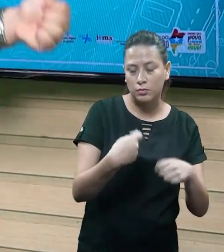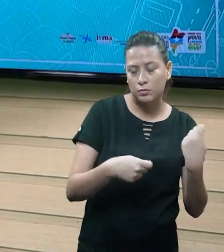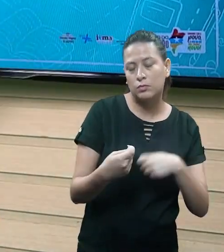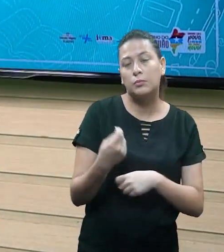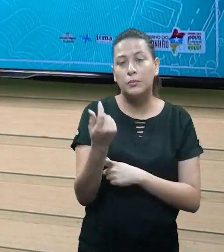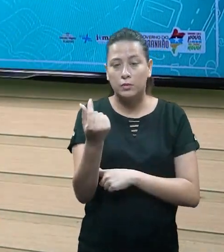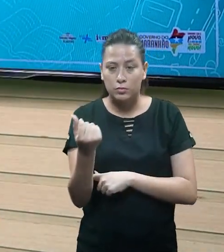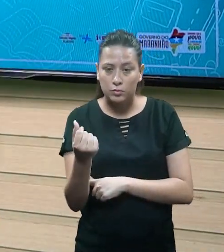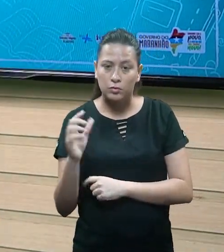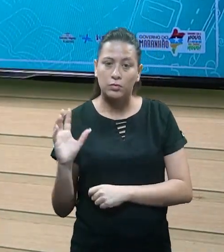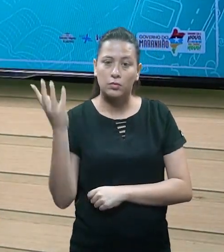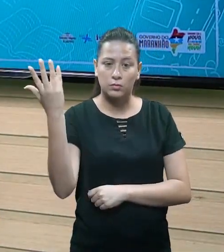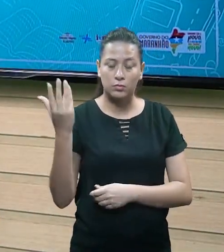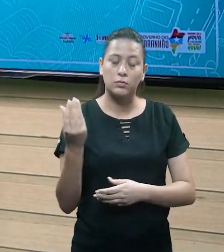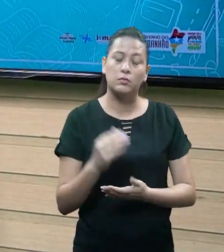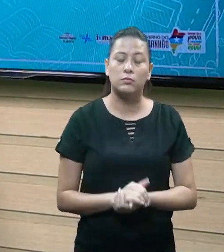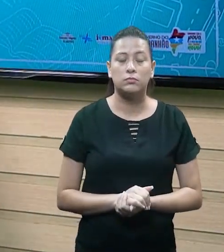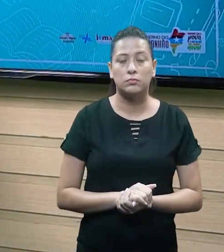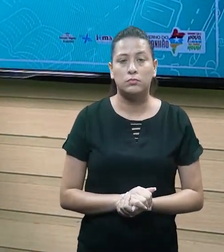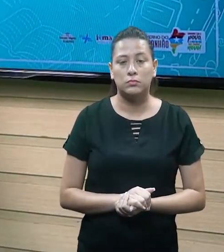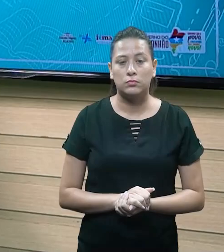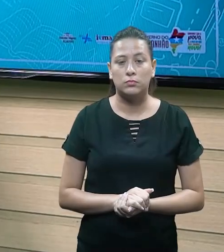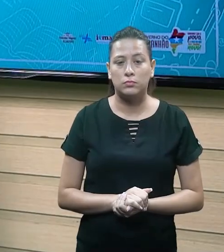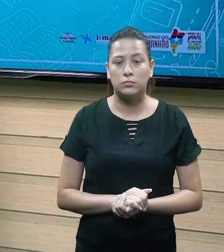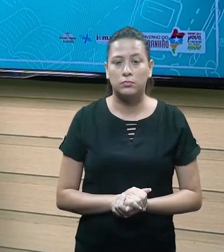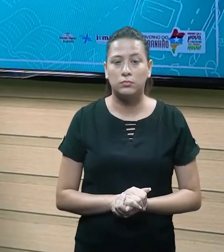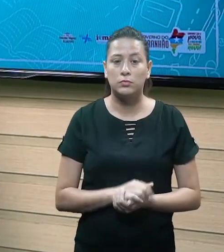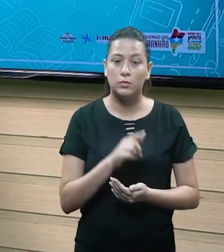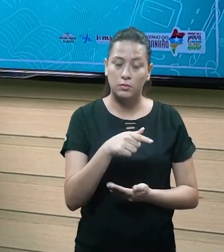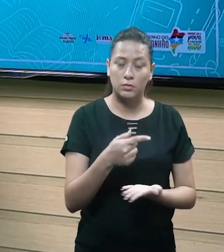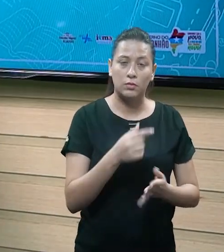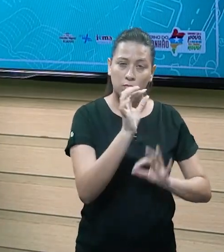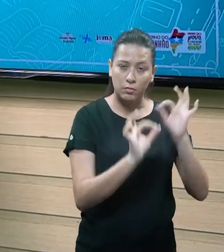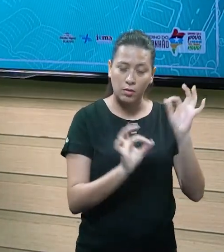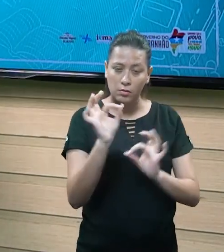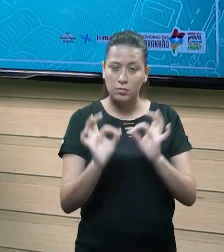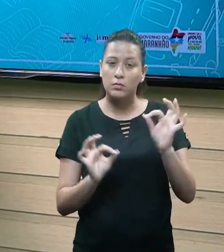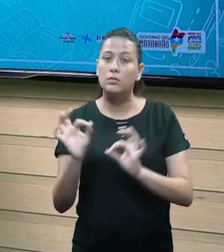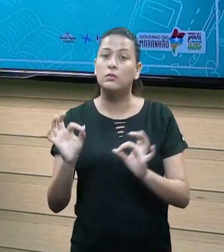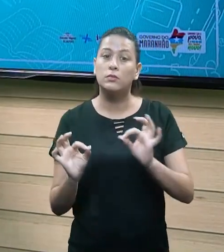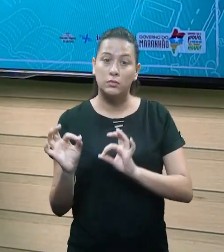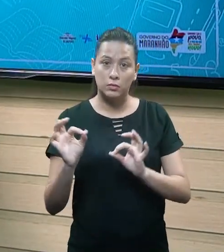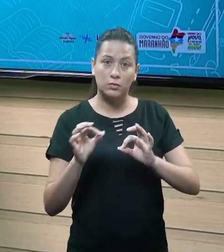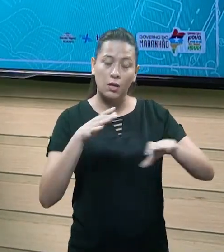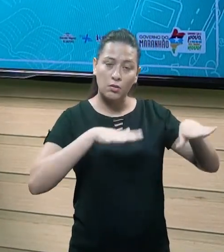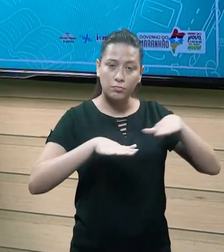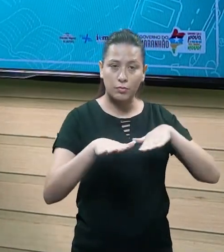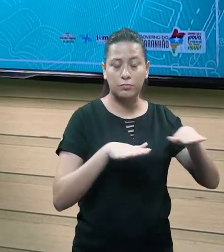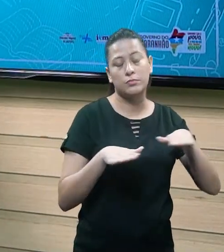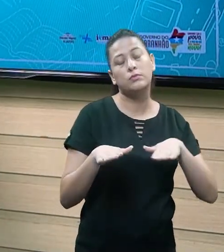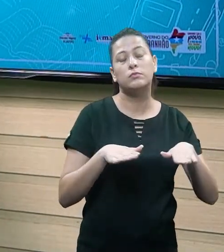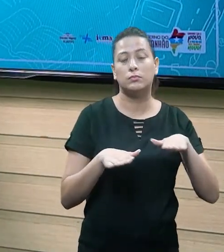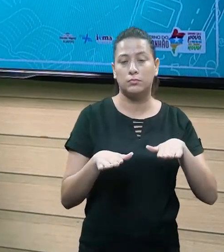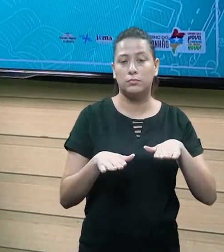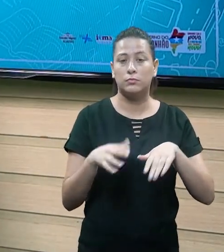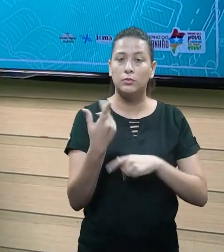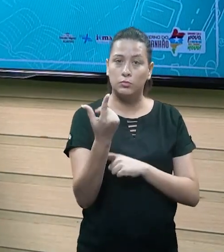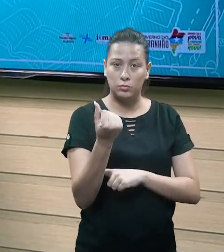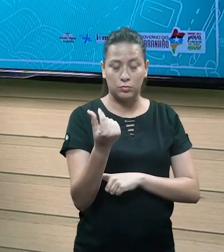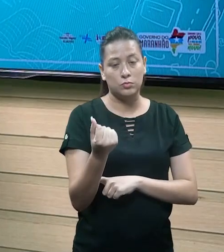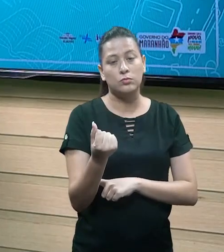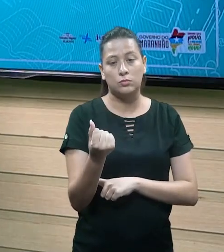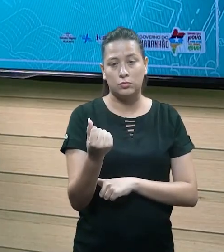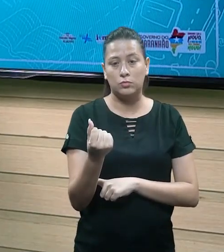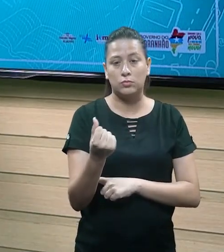e financeiras que acontecem no determinado período. Então o plano de contas ele vai fazer a gestão das contas da tua empresa, das tuas movimentações financeiras